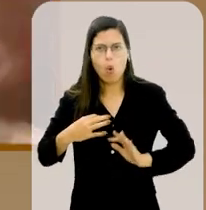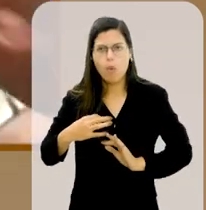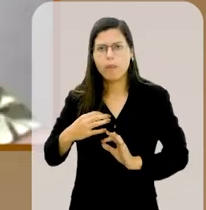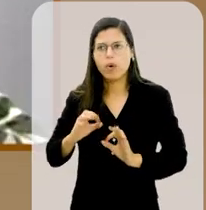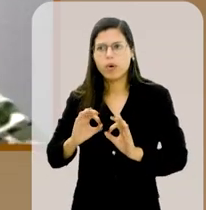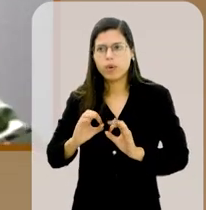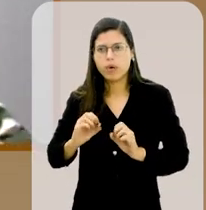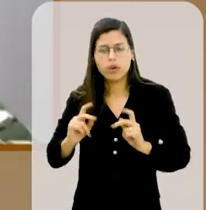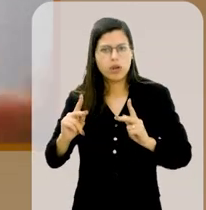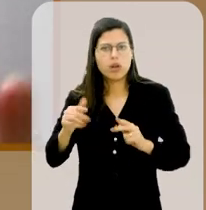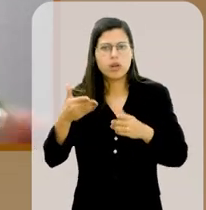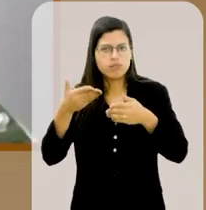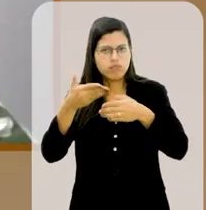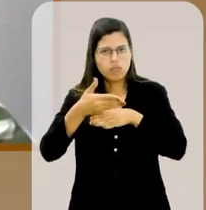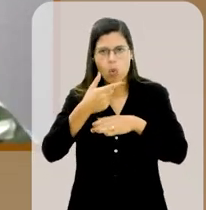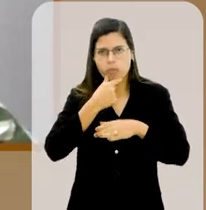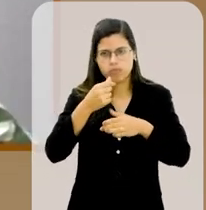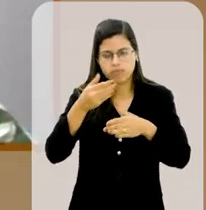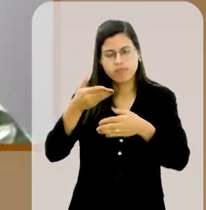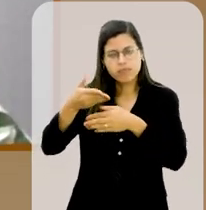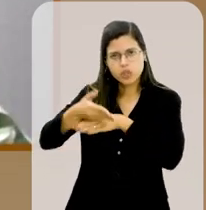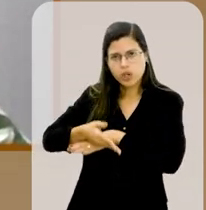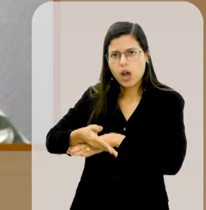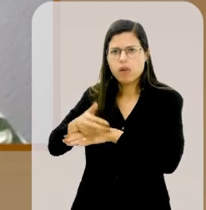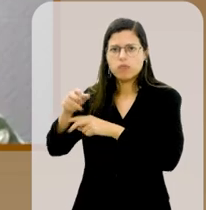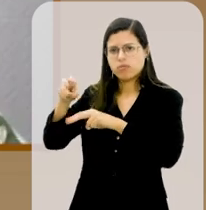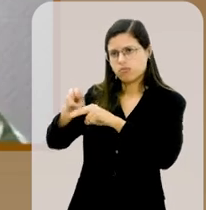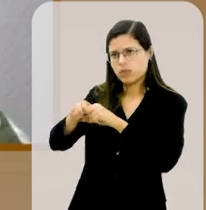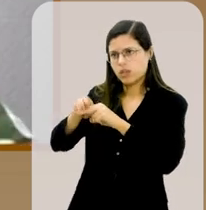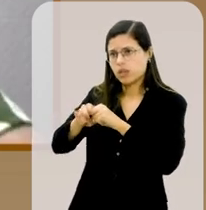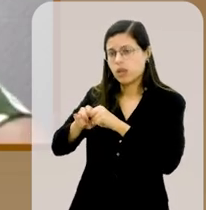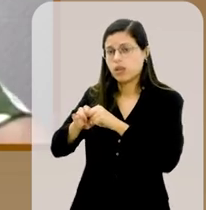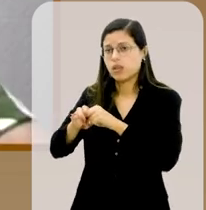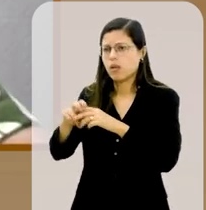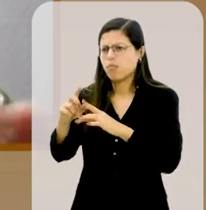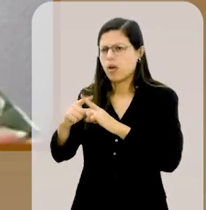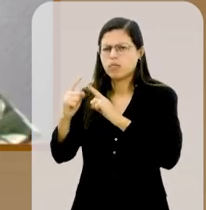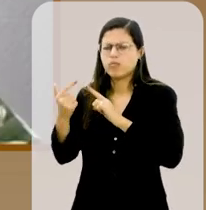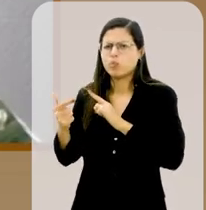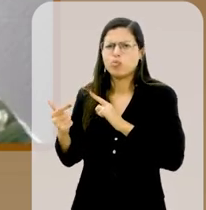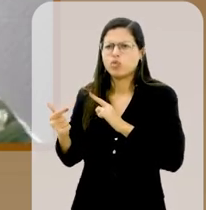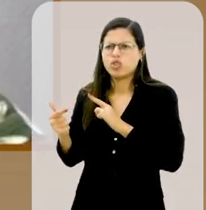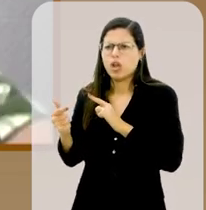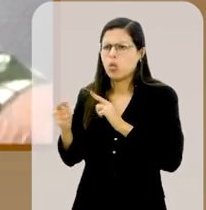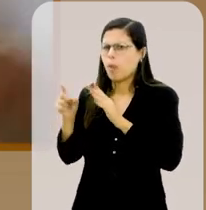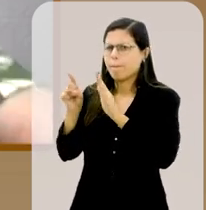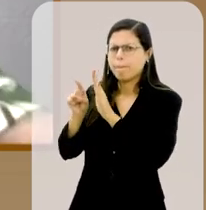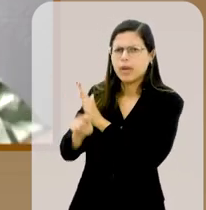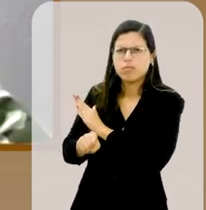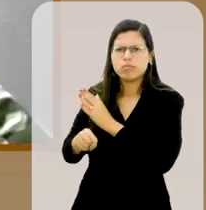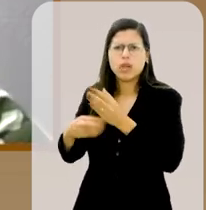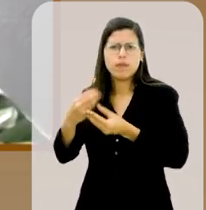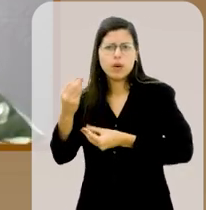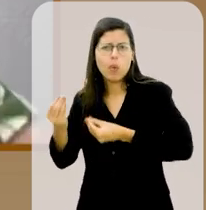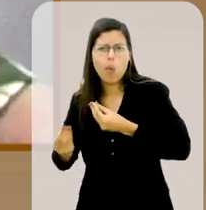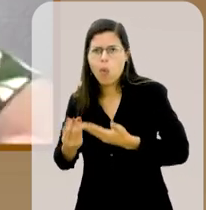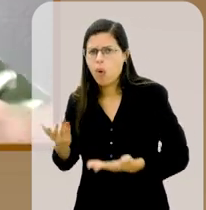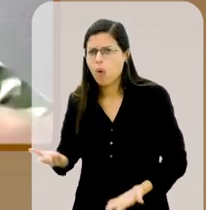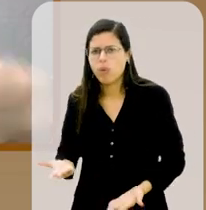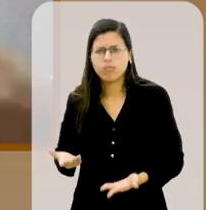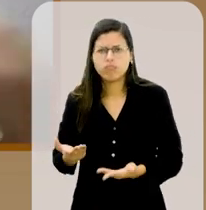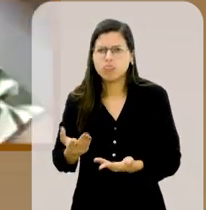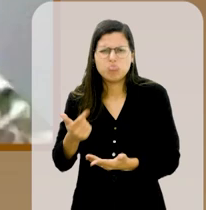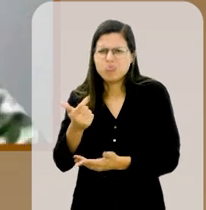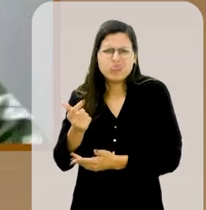mais, quando ele chegava, eu estava sentada na minha cadeira, mas ele não tinha nenhum, nem perguntou como é que foi o dia,